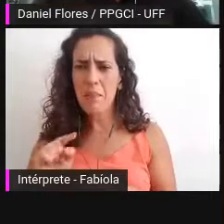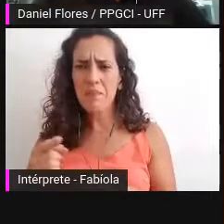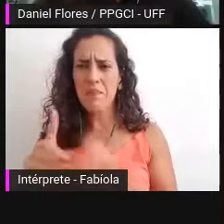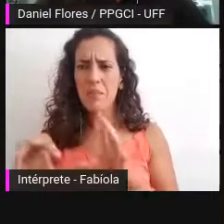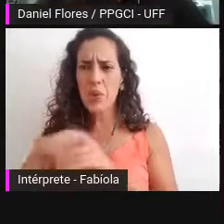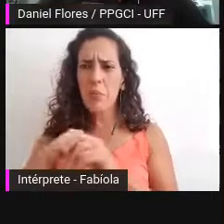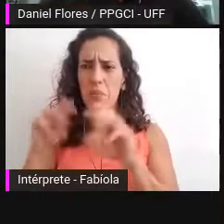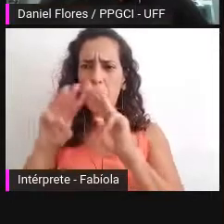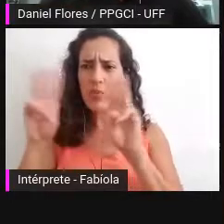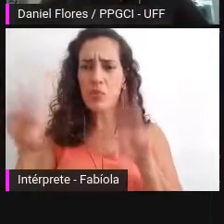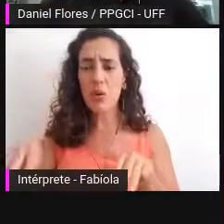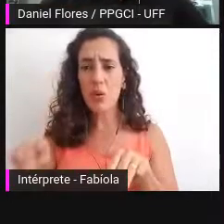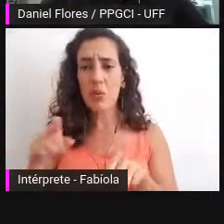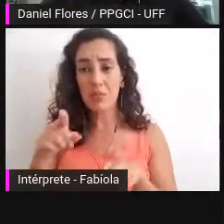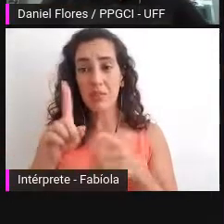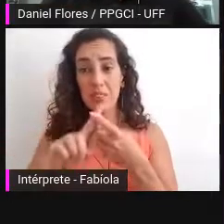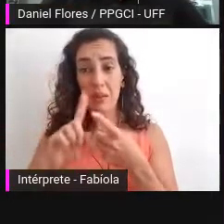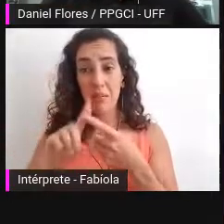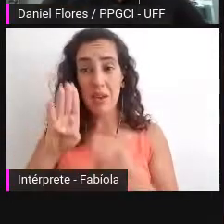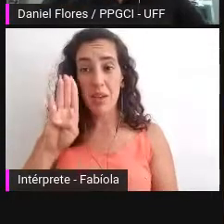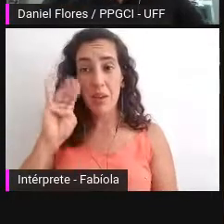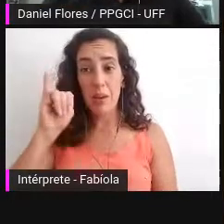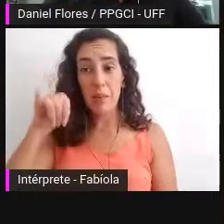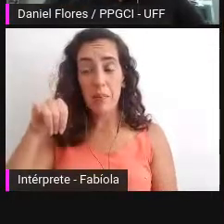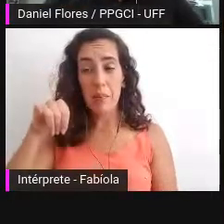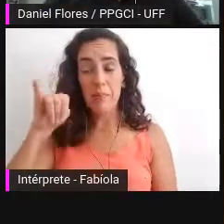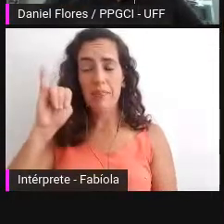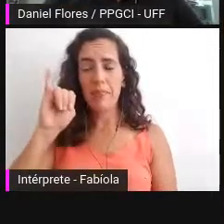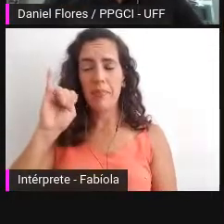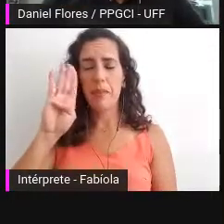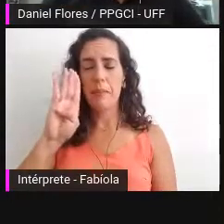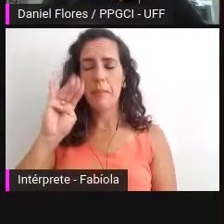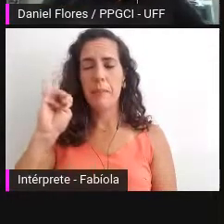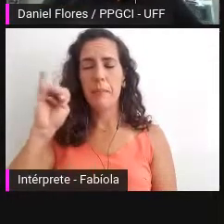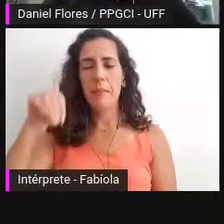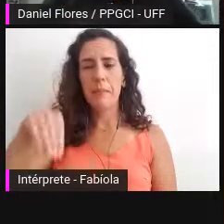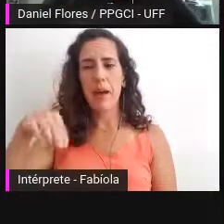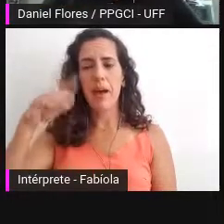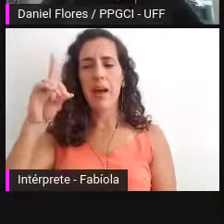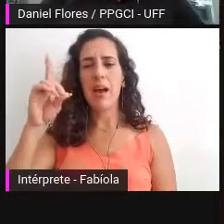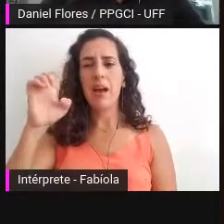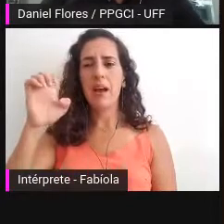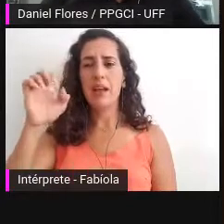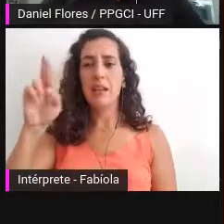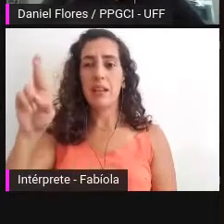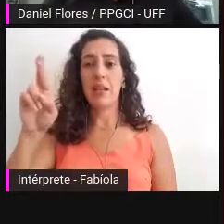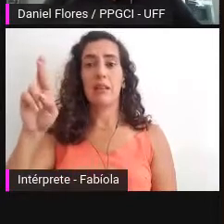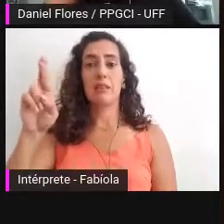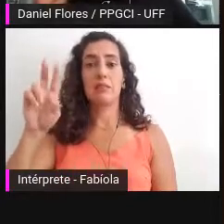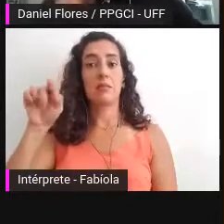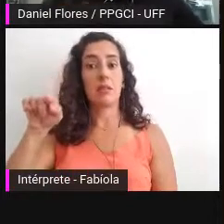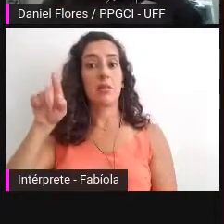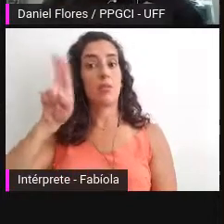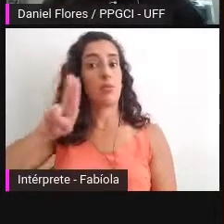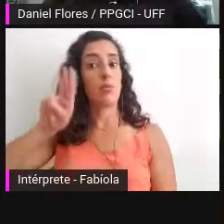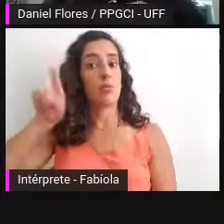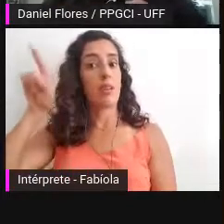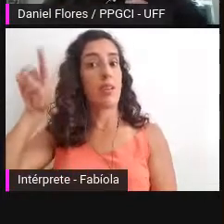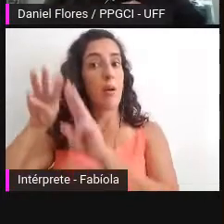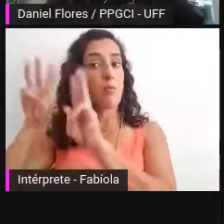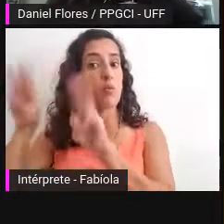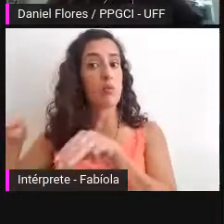bem esse nome o Binder usado no Museu de Arte Moderna de Nova York no MoMA software livre ou